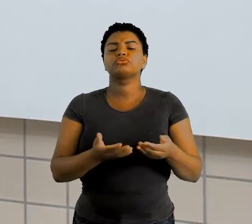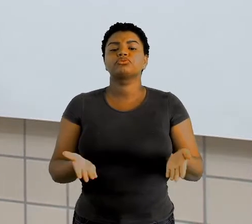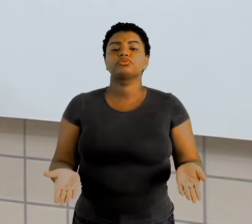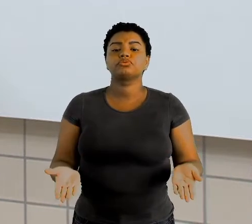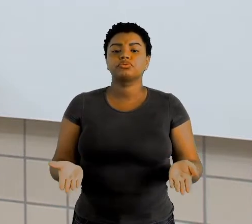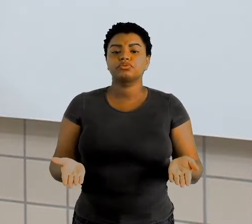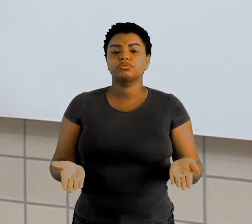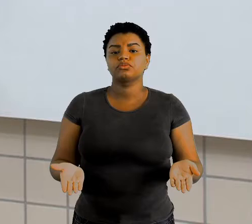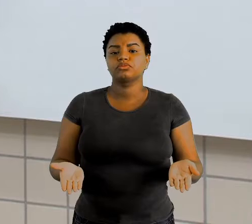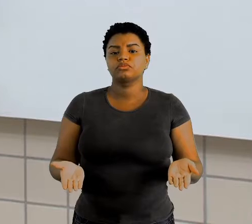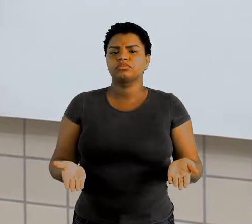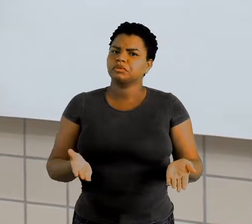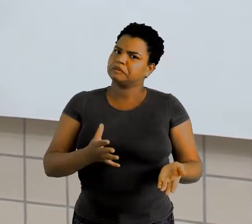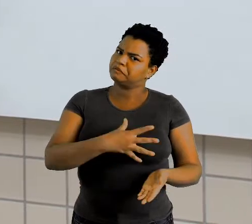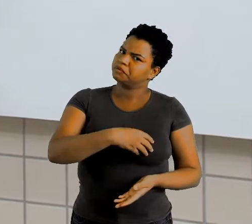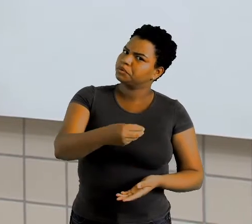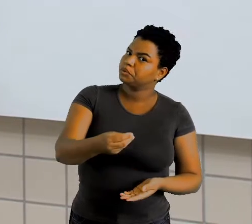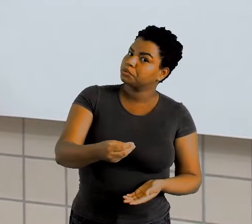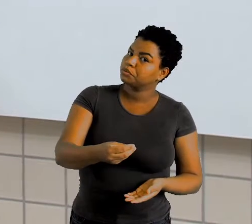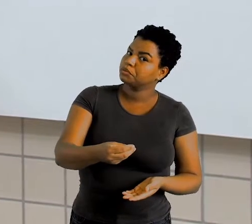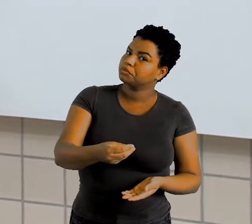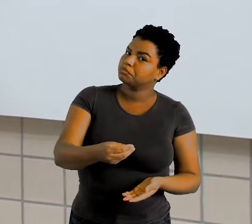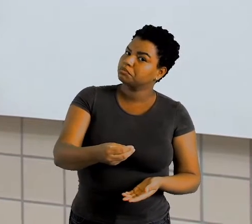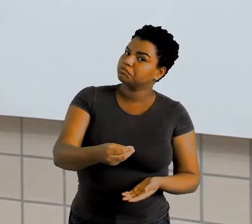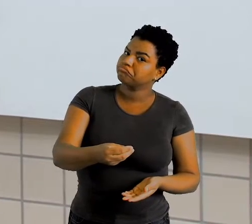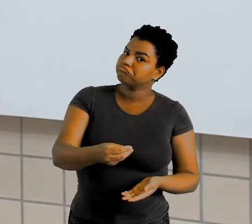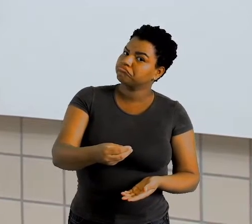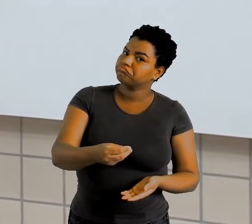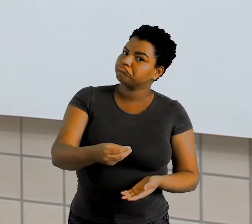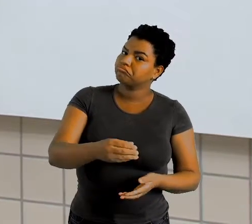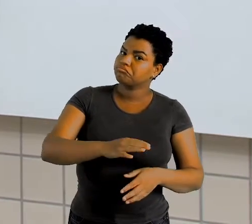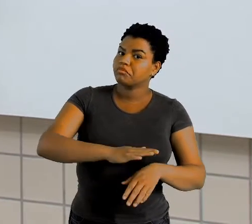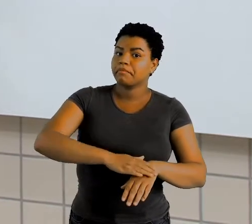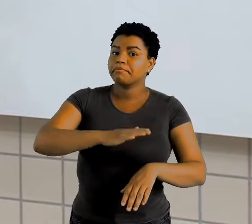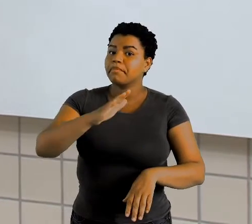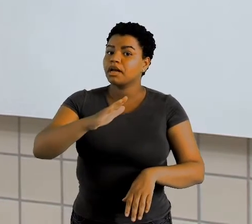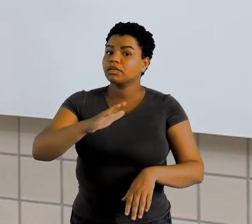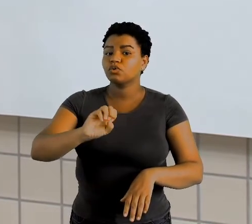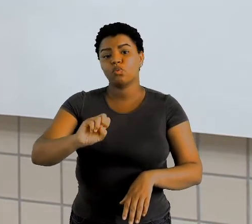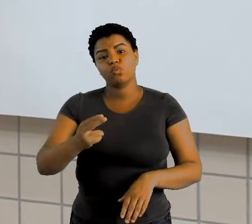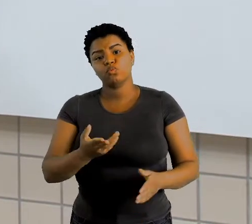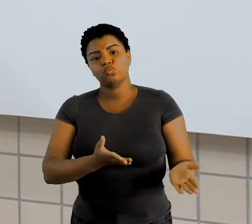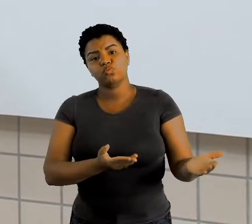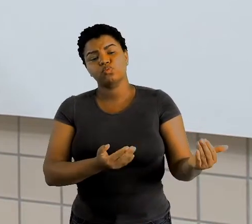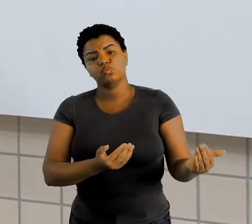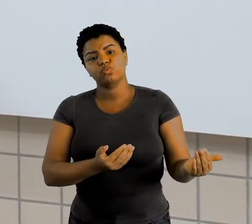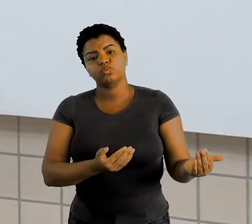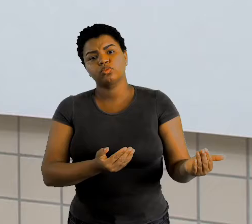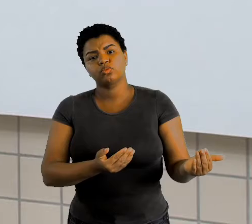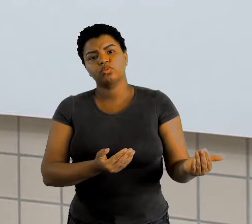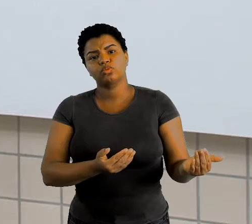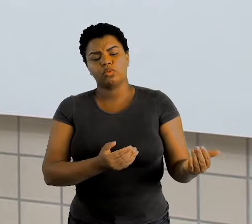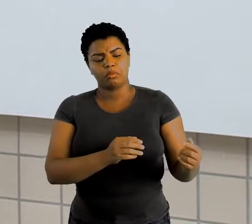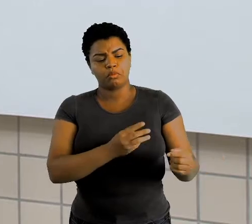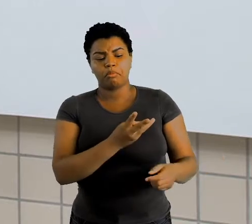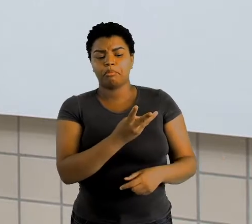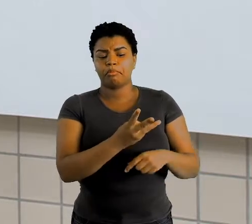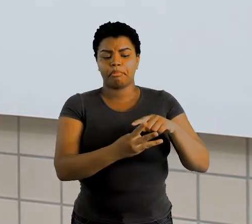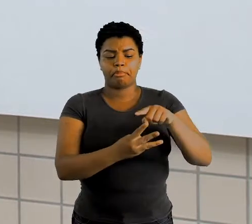Será se é filha? Será se é mais ou nova? Qual dessas três